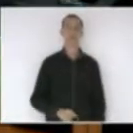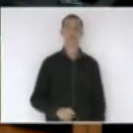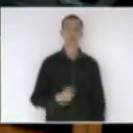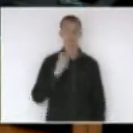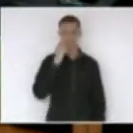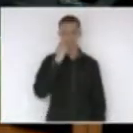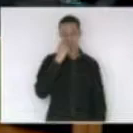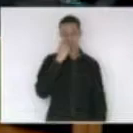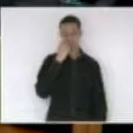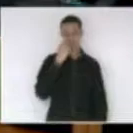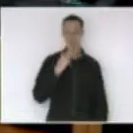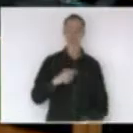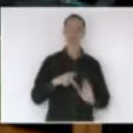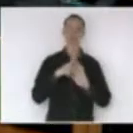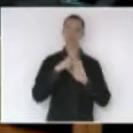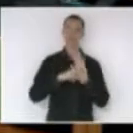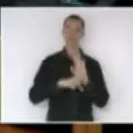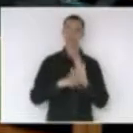as contas do governo,